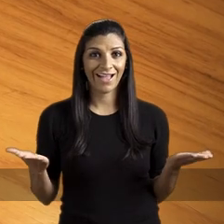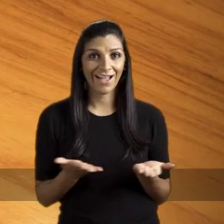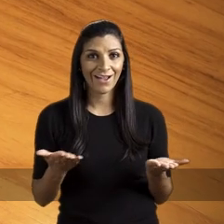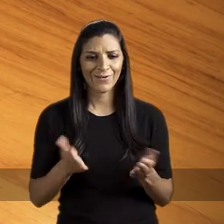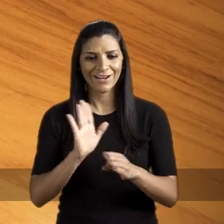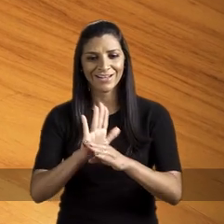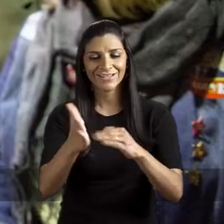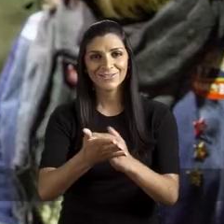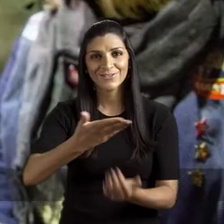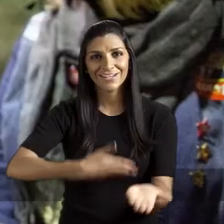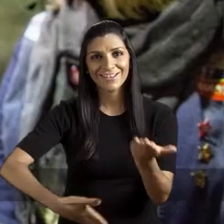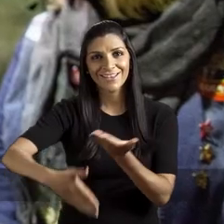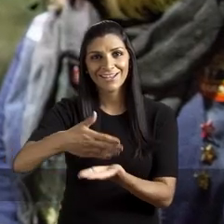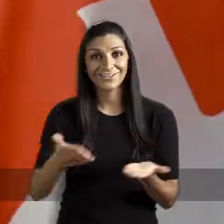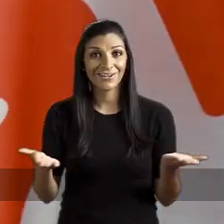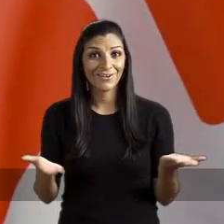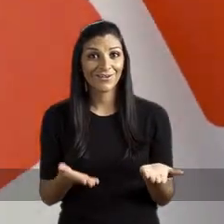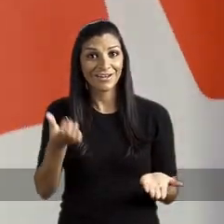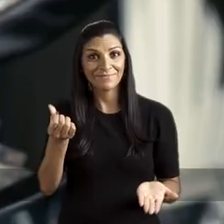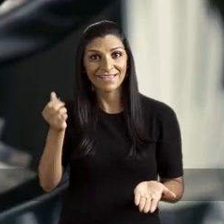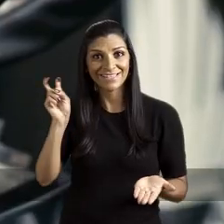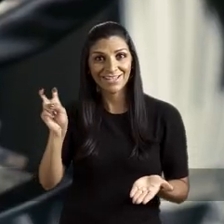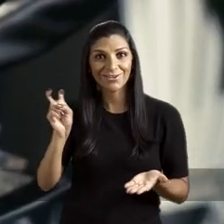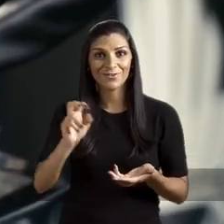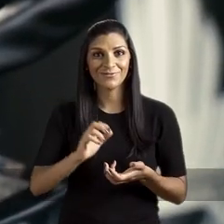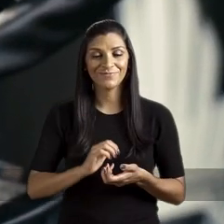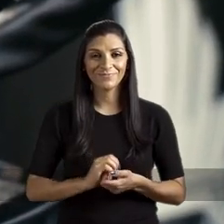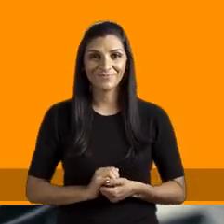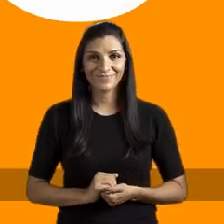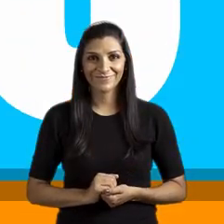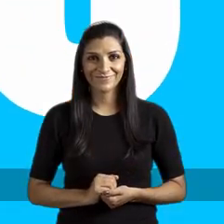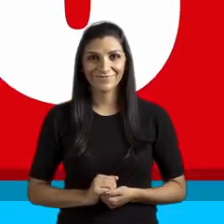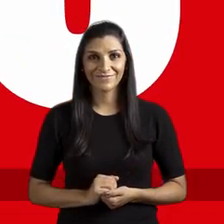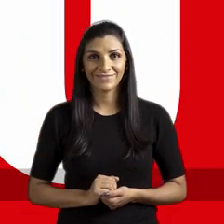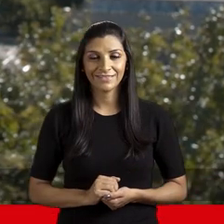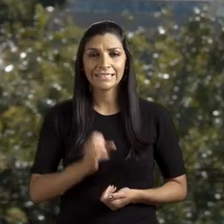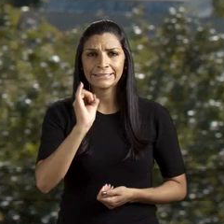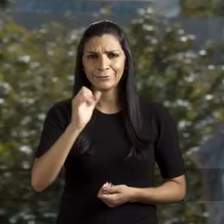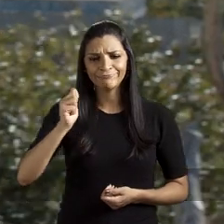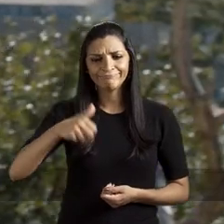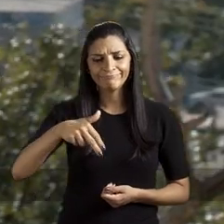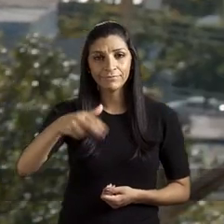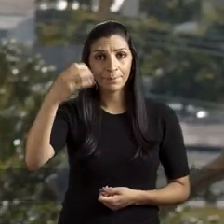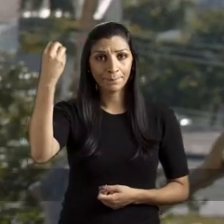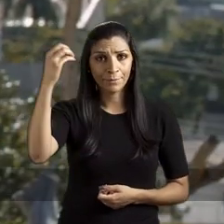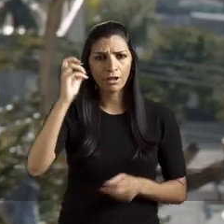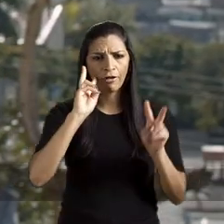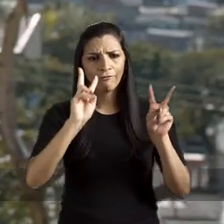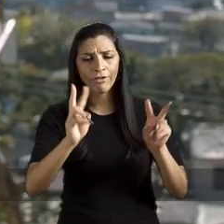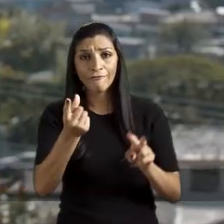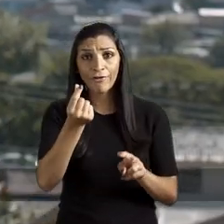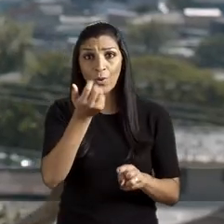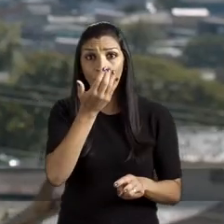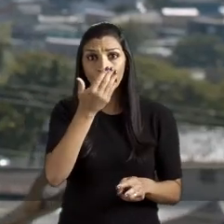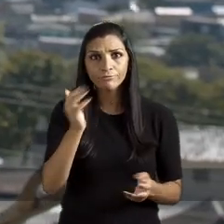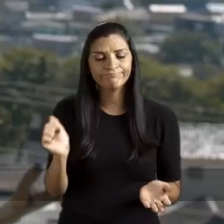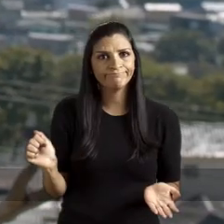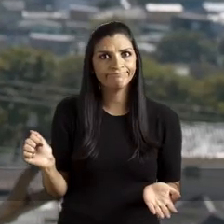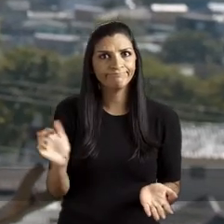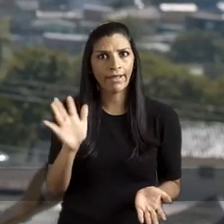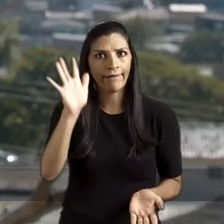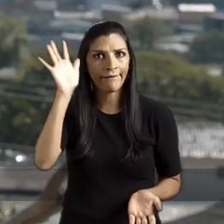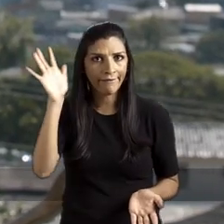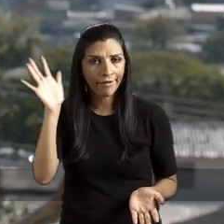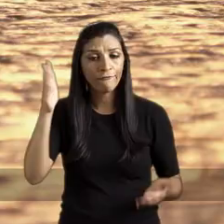Agora é solidariedade. Agora é 65. É só andar por Porto Alegre para ver que o preço dos